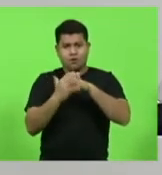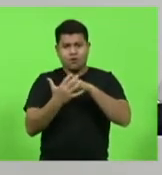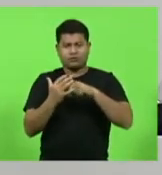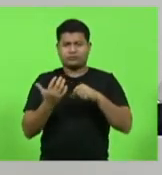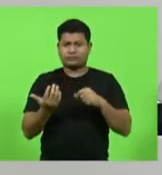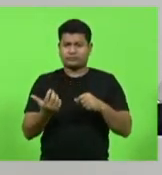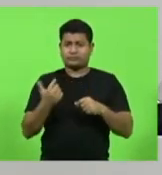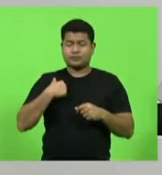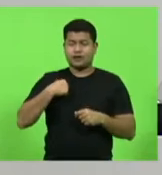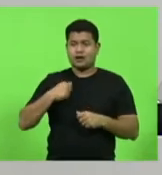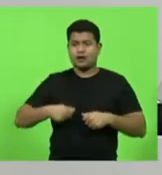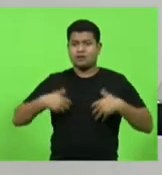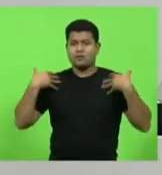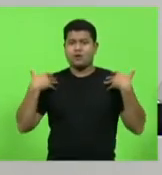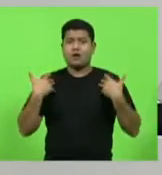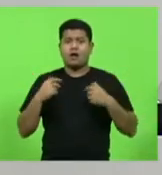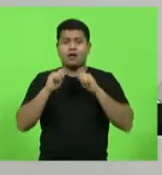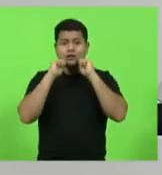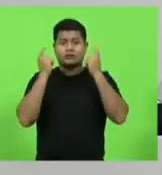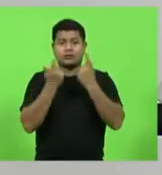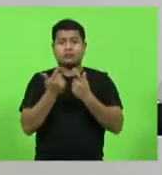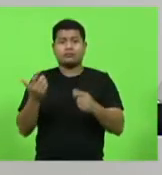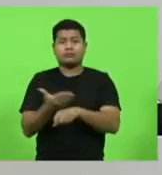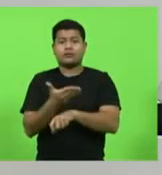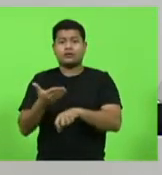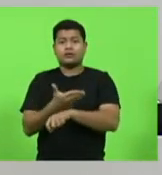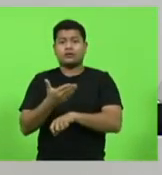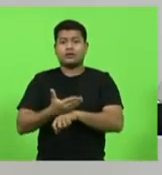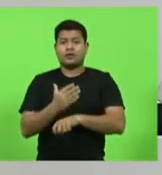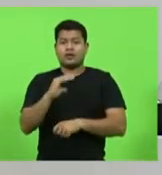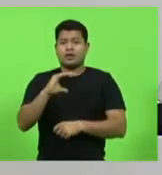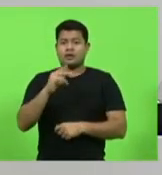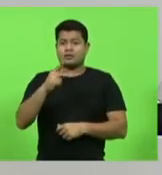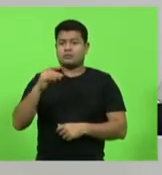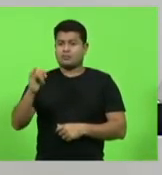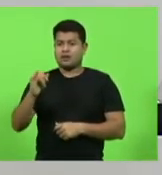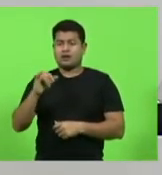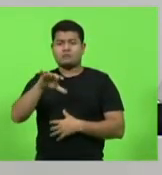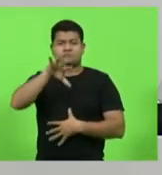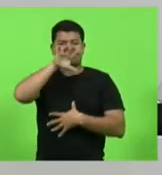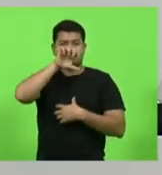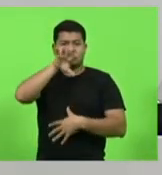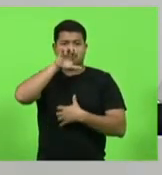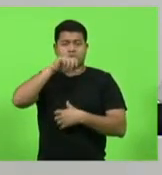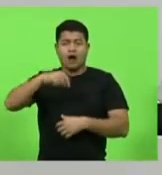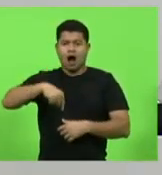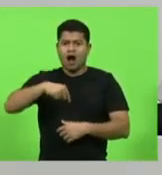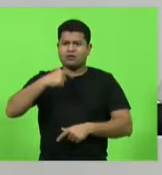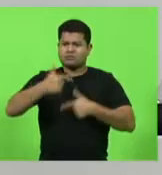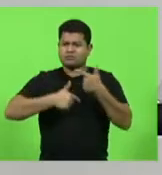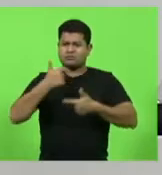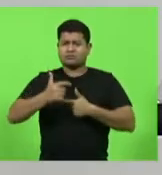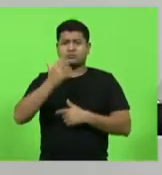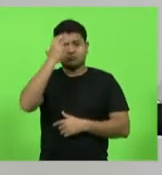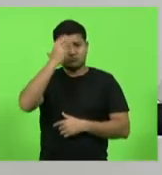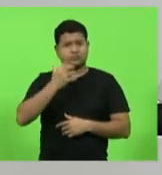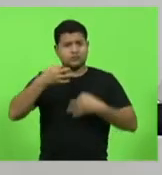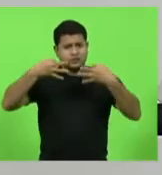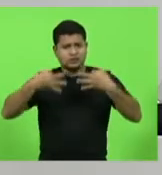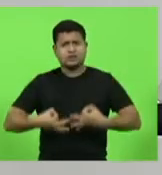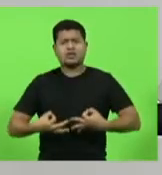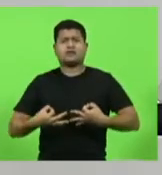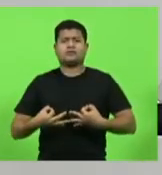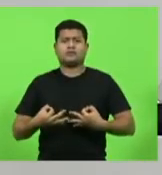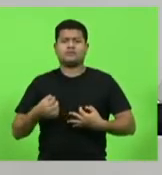me deu muito orgulho dessa casa de ter participado da CPI dos respiradores. Nós fizemos um trabalho muitíssimo sério aqui em Santa Catarina. Isso me